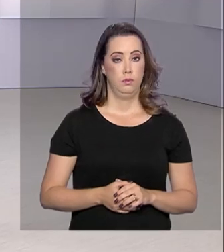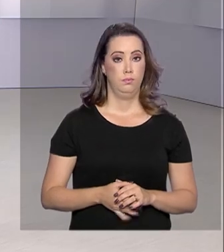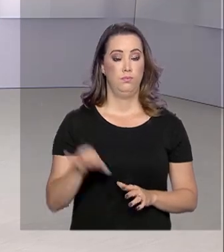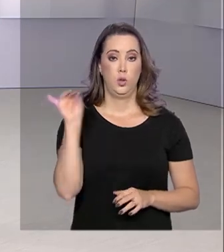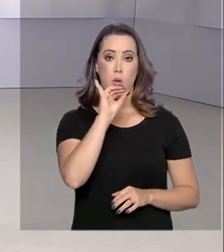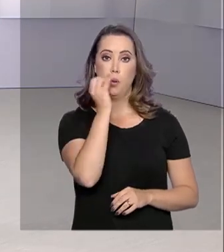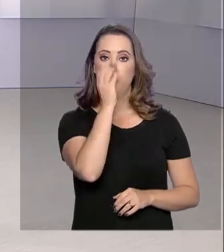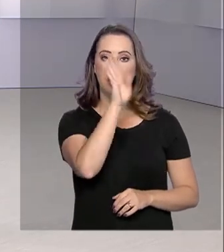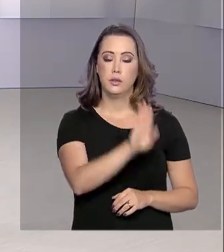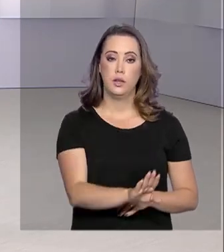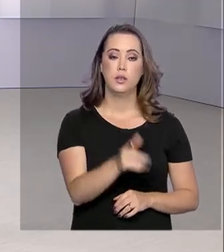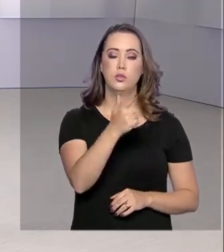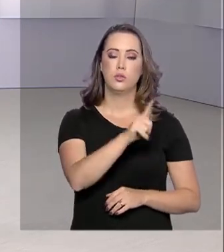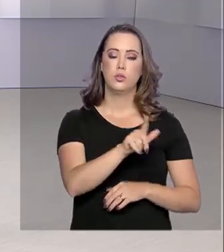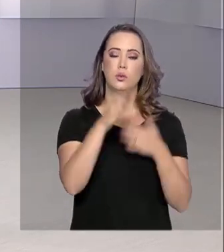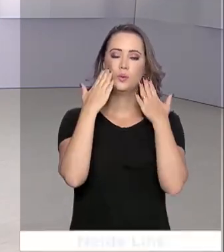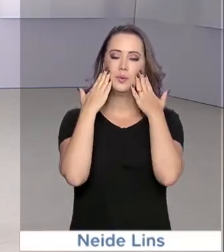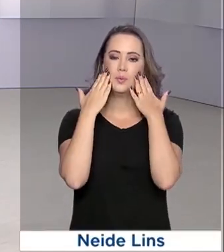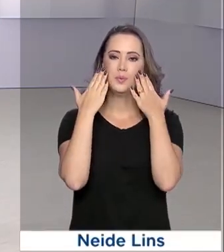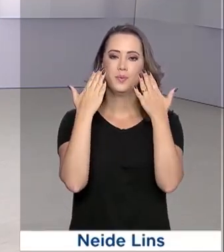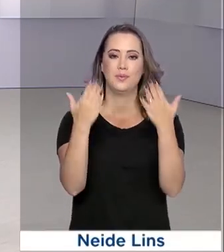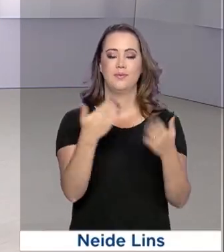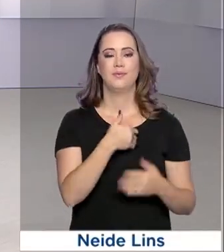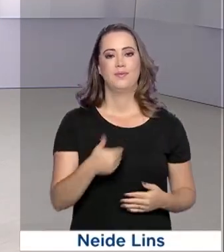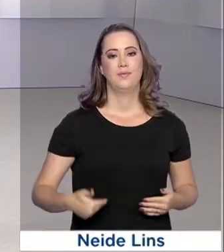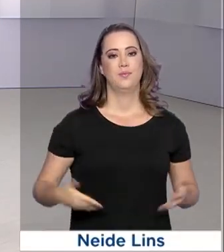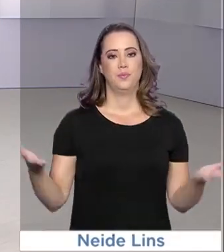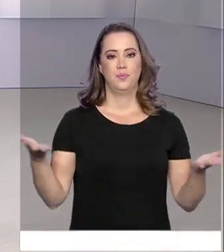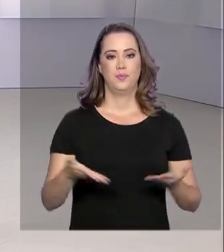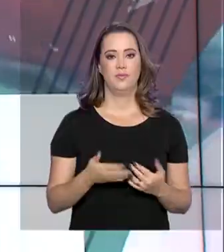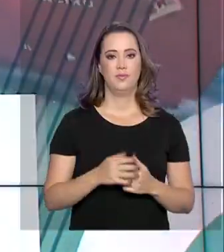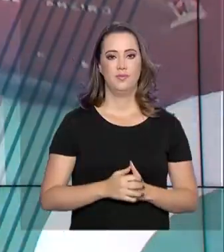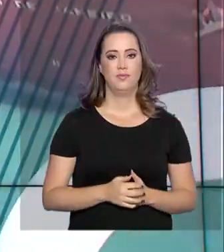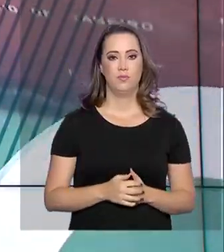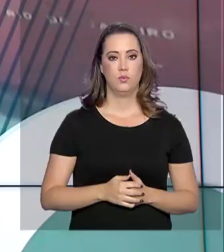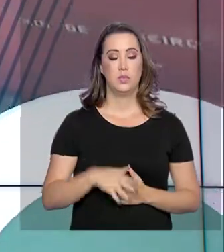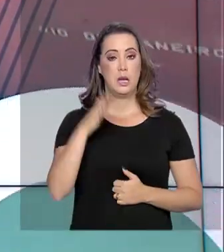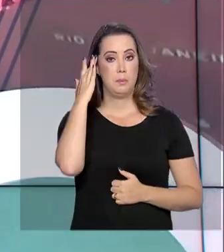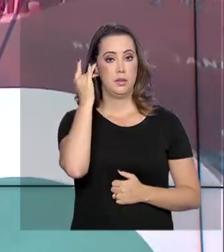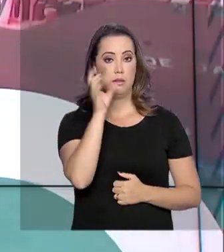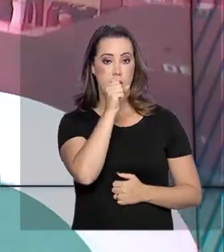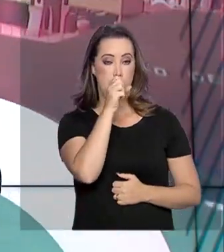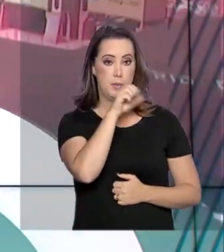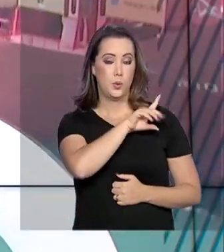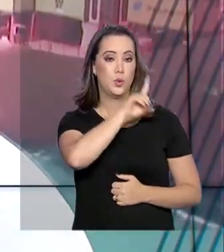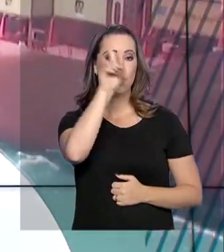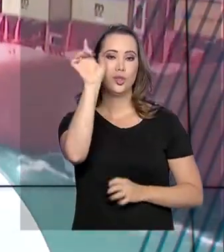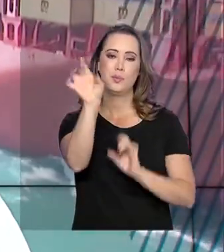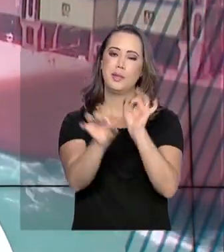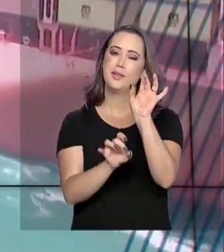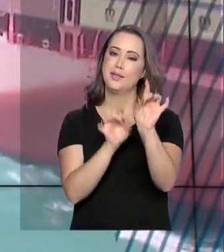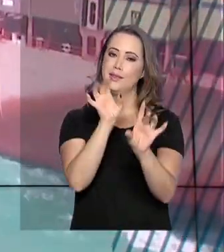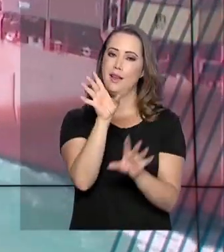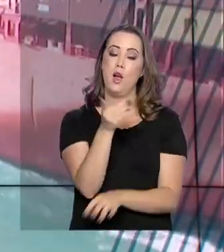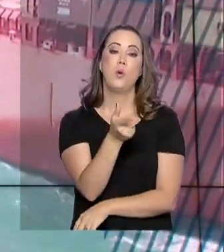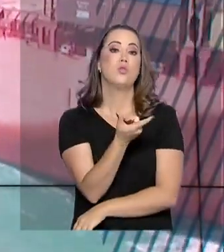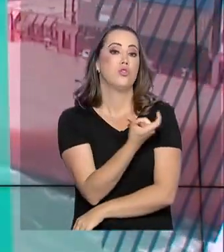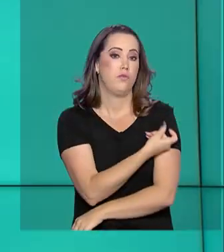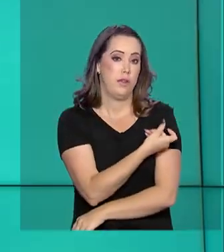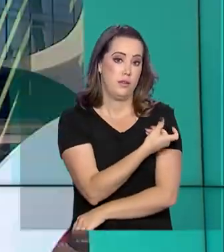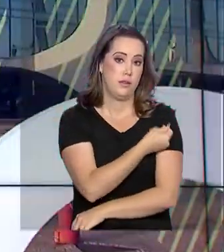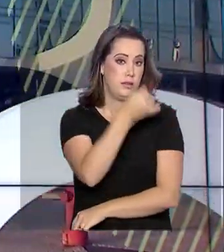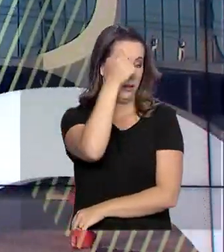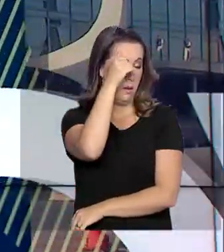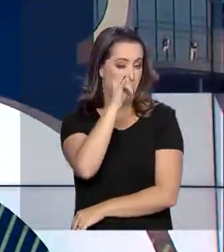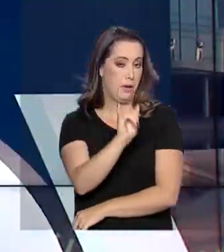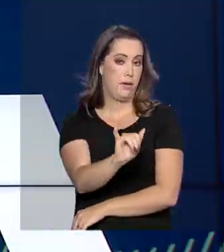Olá, boa tarde. Estamos de volta com mais uma edição do Governo Agora. Amanhã, sábado, é o dia D de vacinação contra o